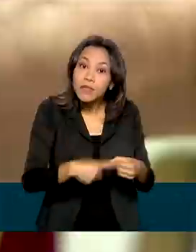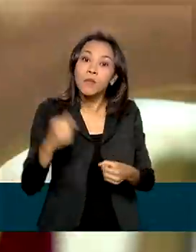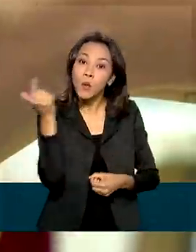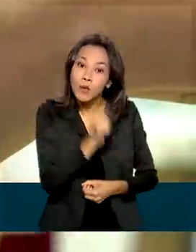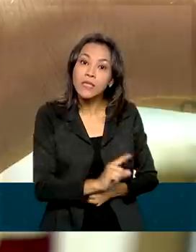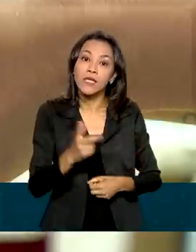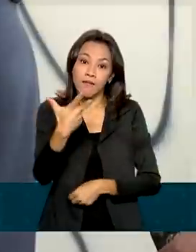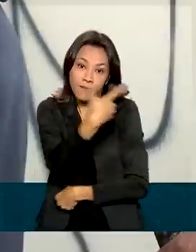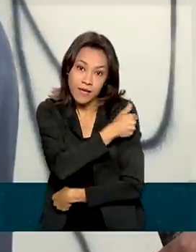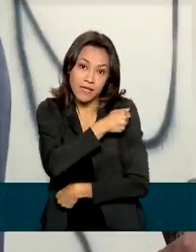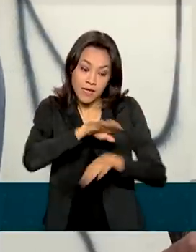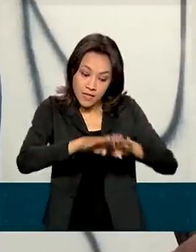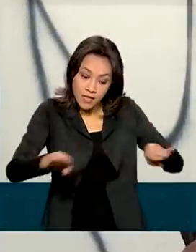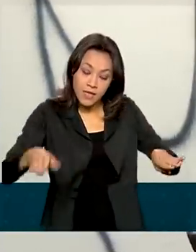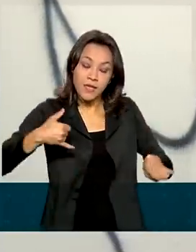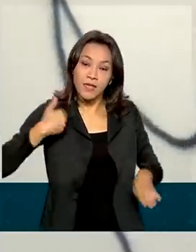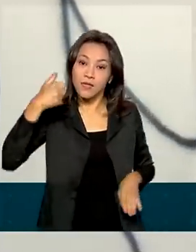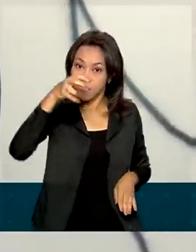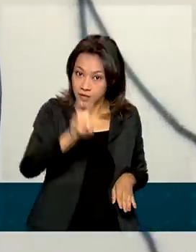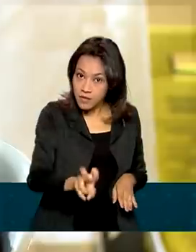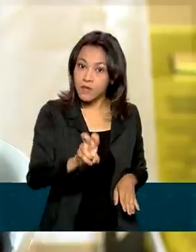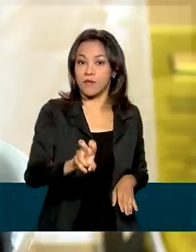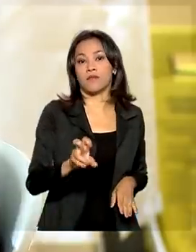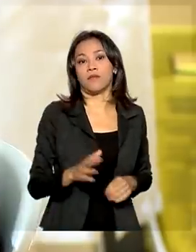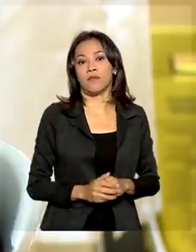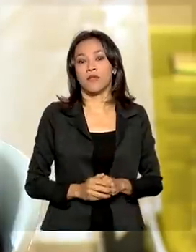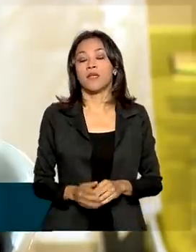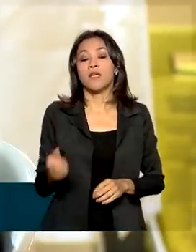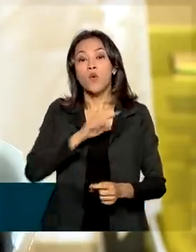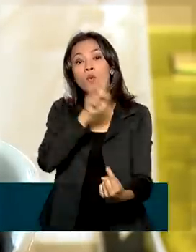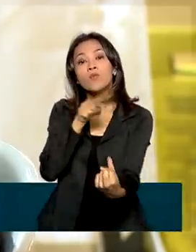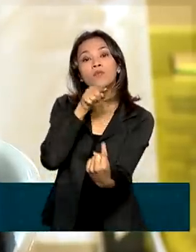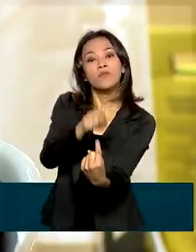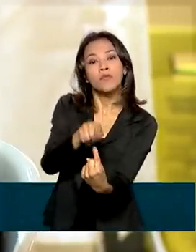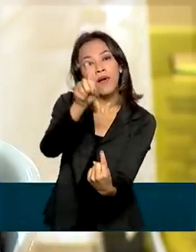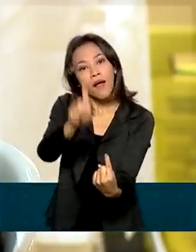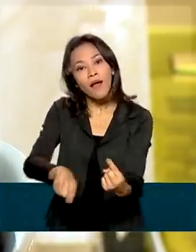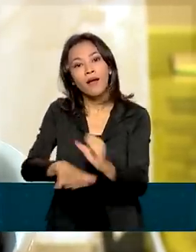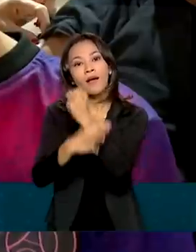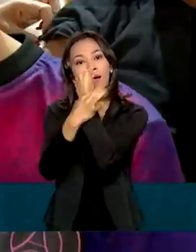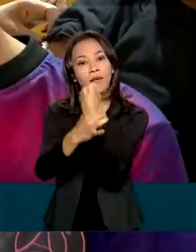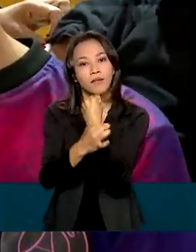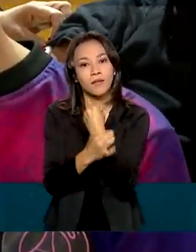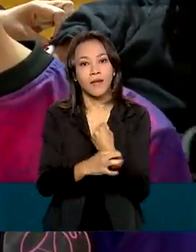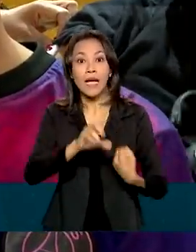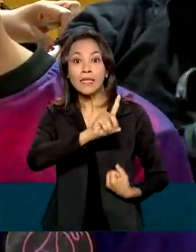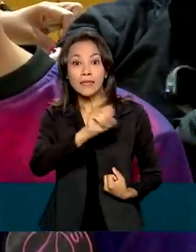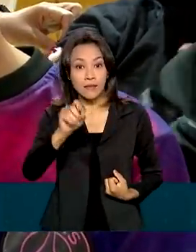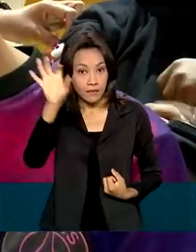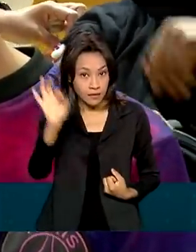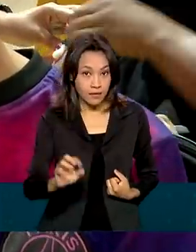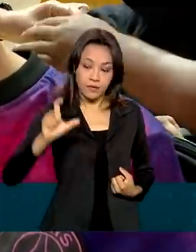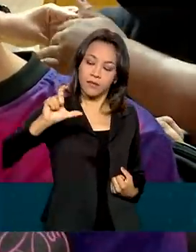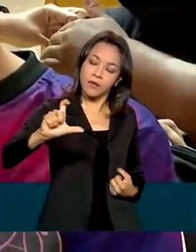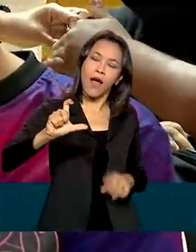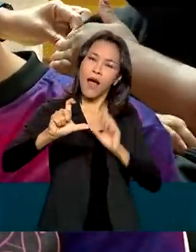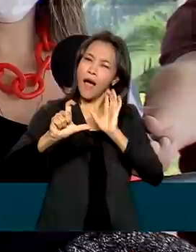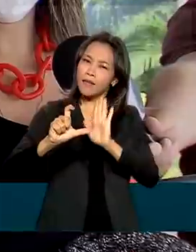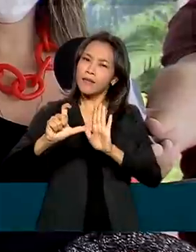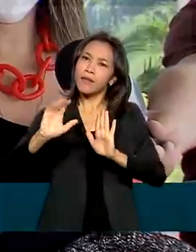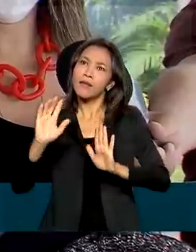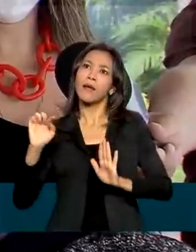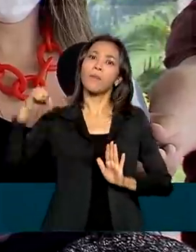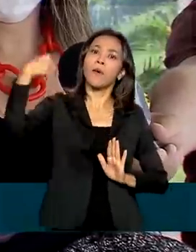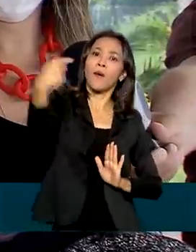11 anos de idade contra a Covid-19. E a meta é garantir 100% das doses até semana que vem.